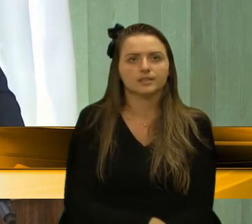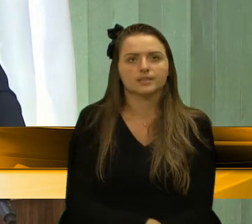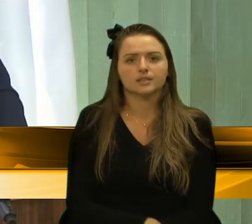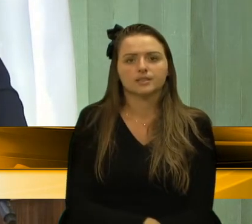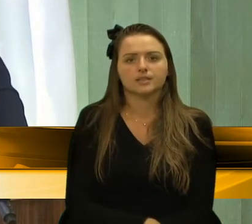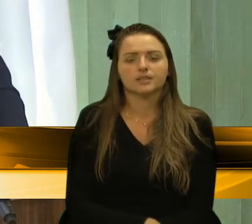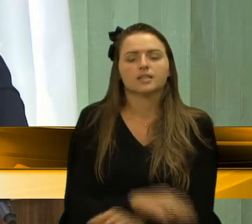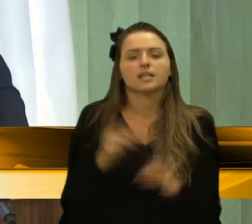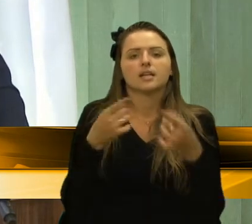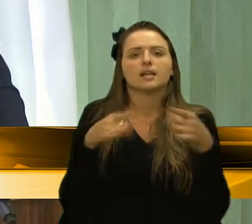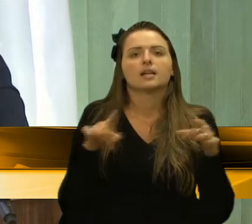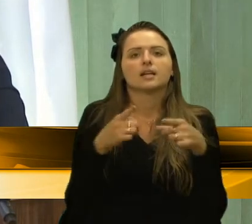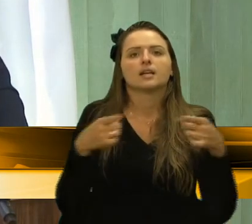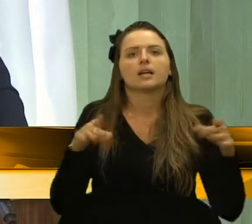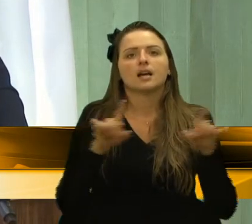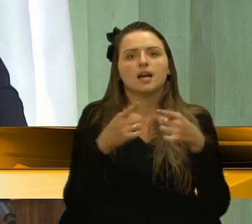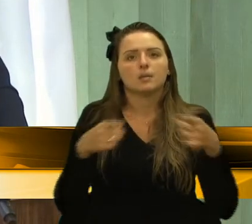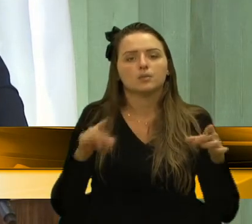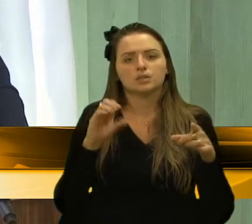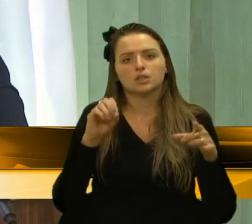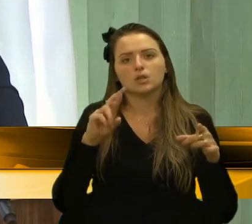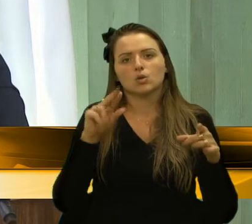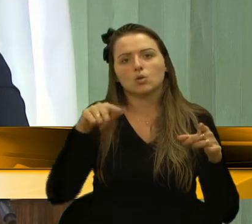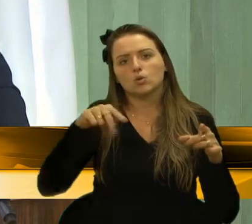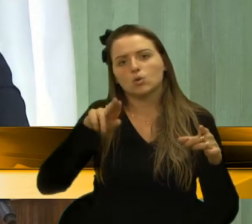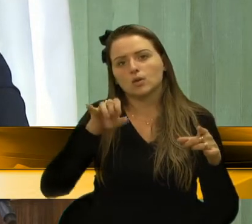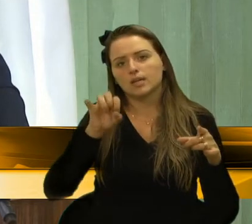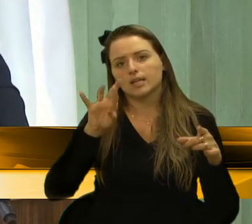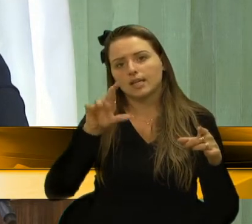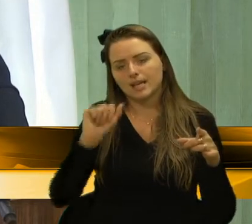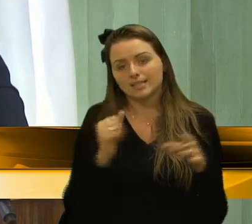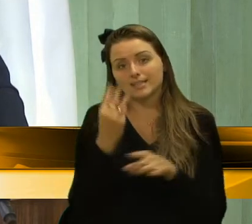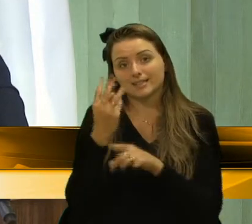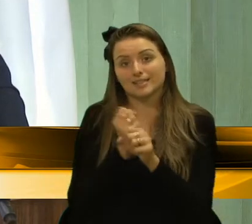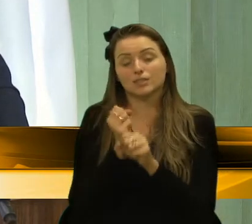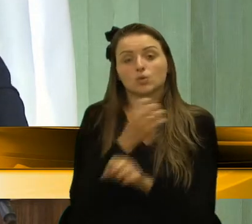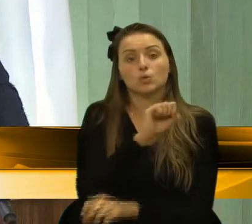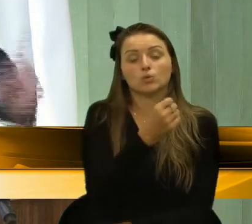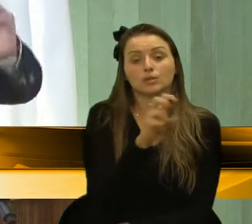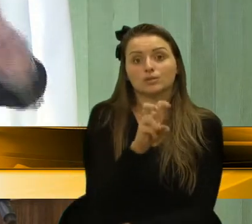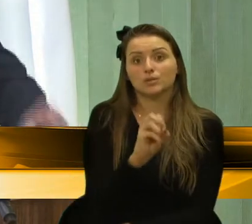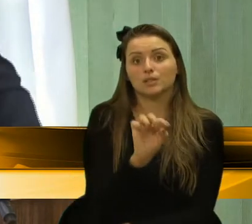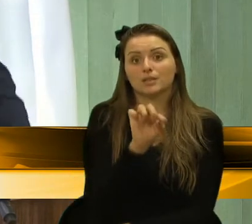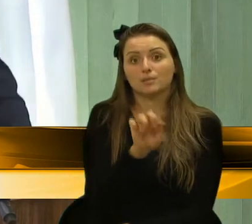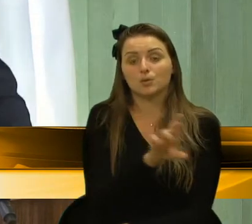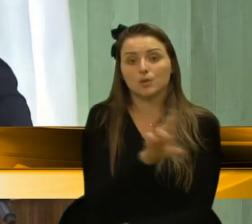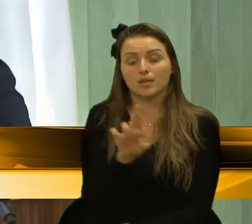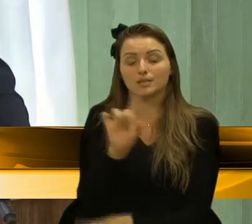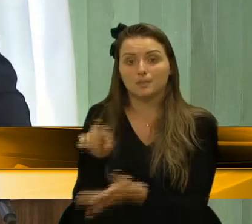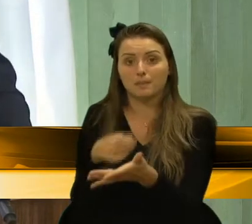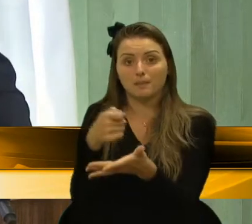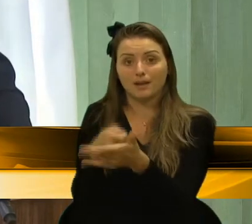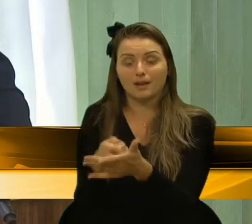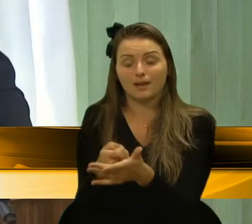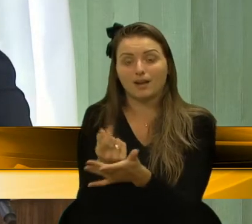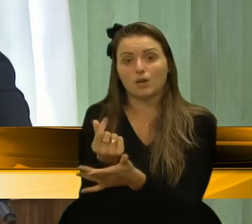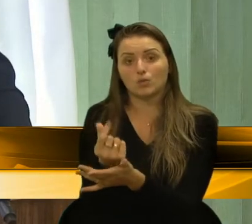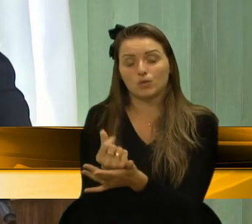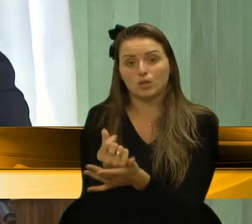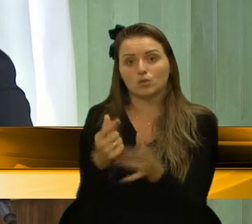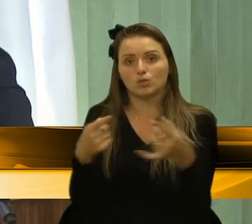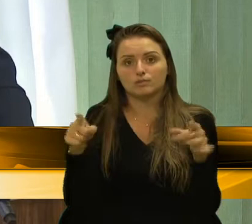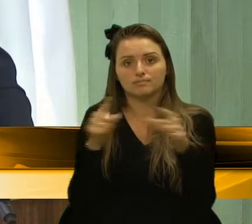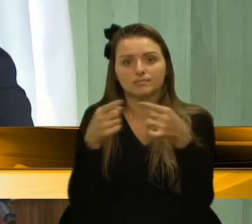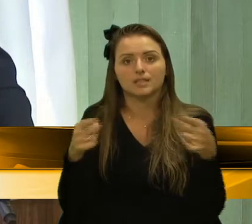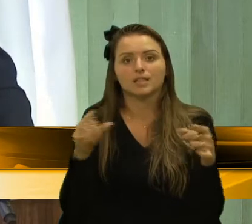a orquestra, nos últimos três anos, cada ano era de R$ 850 mil, somente a orquestra de Caxias do Sul. Só